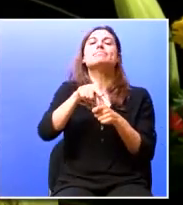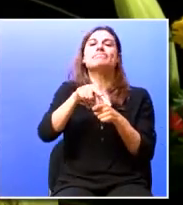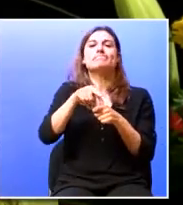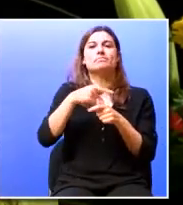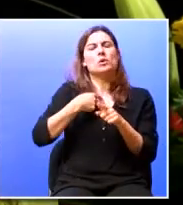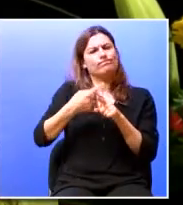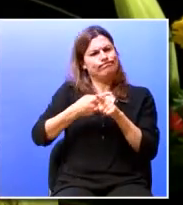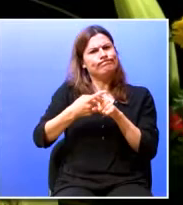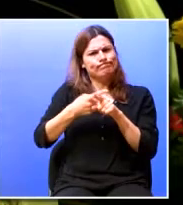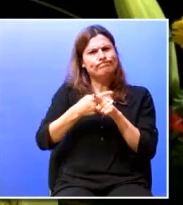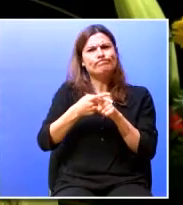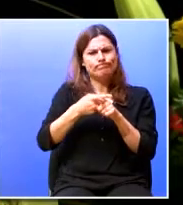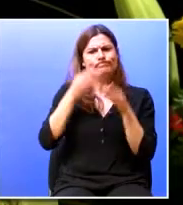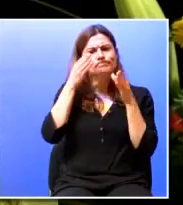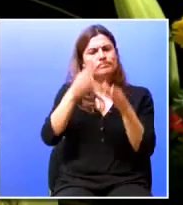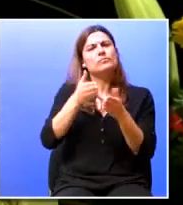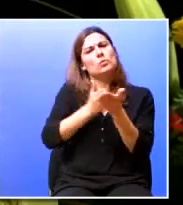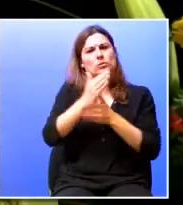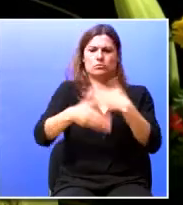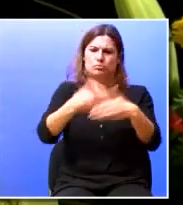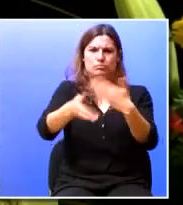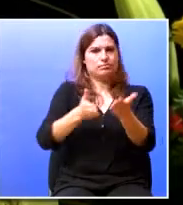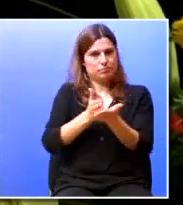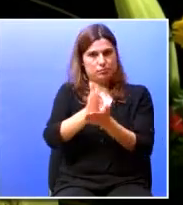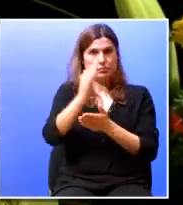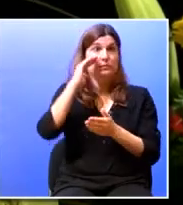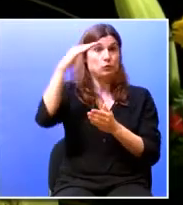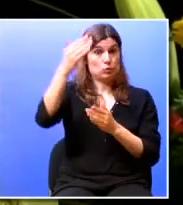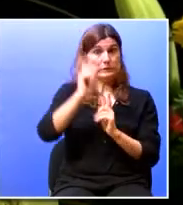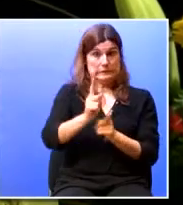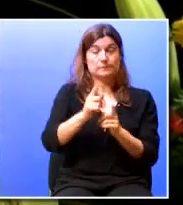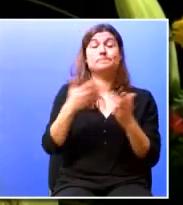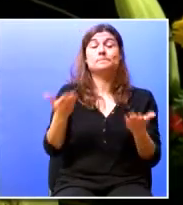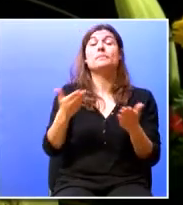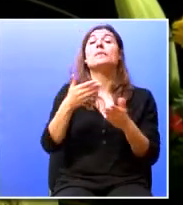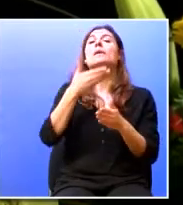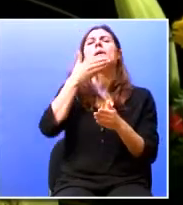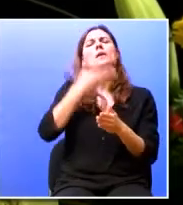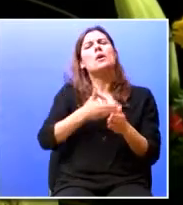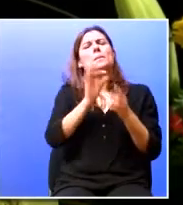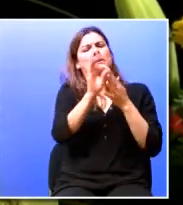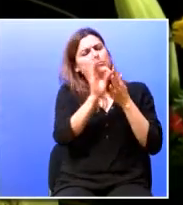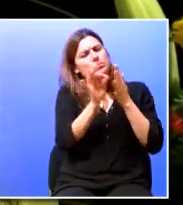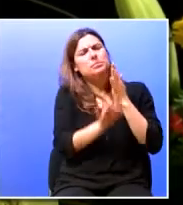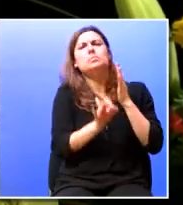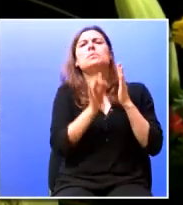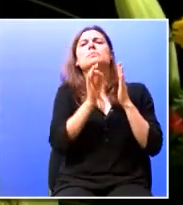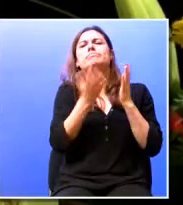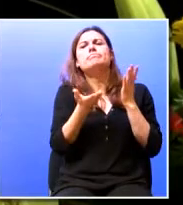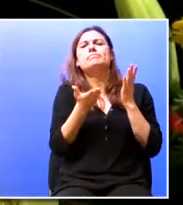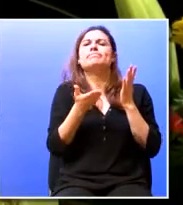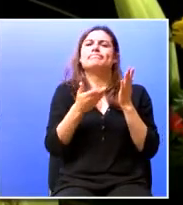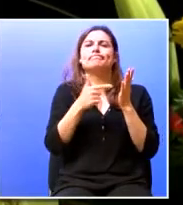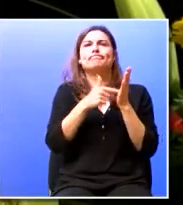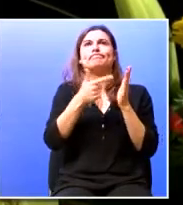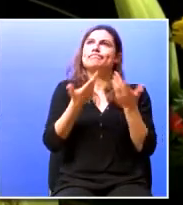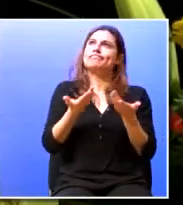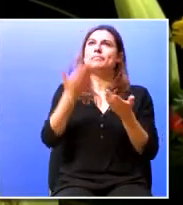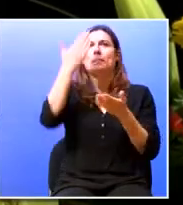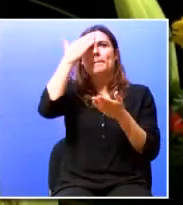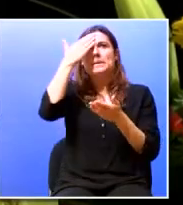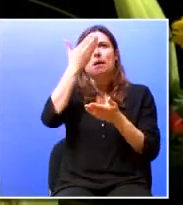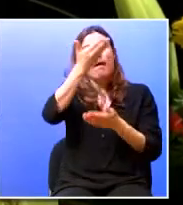muito interessados em continuar a desenvolver. Se nós definirmos as competências como uma capacidade